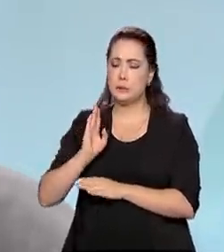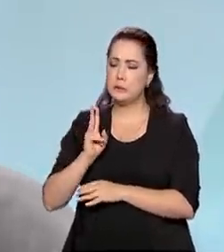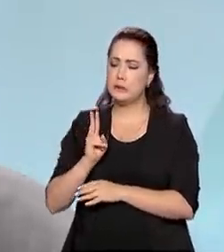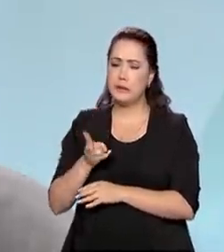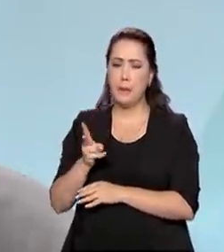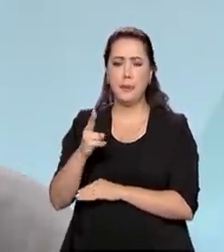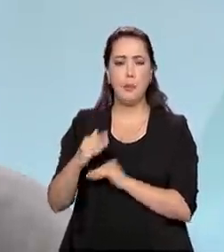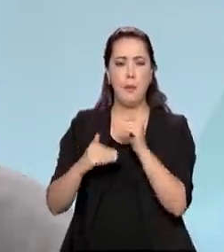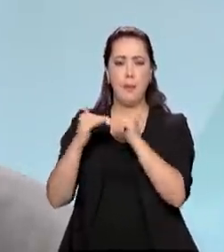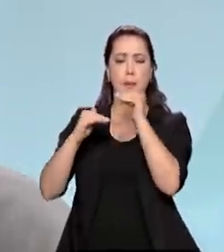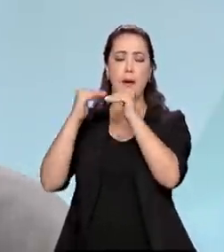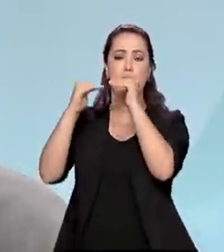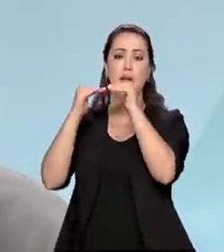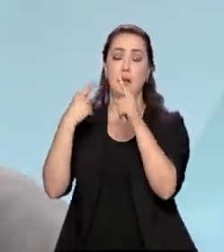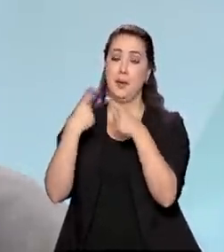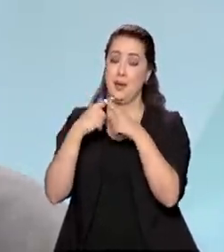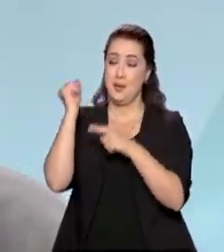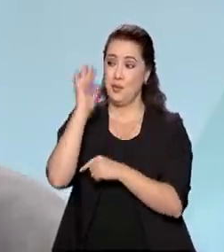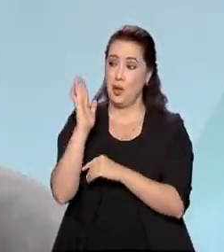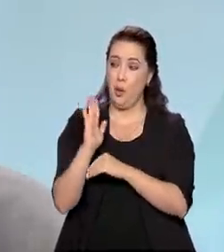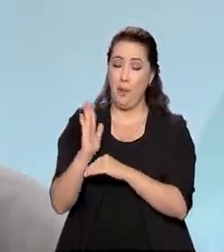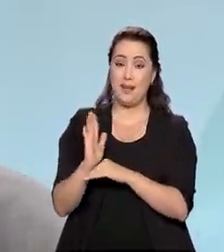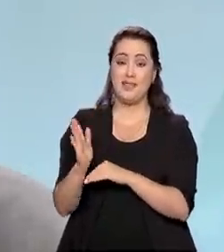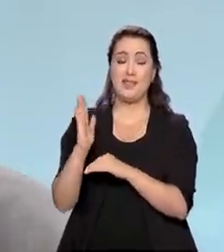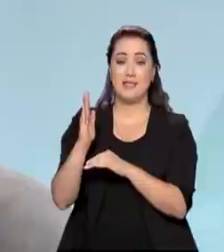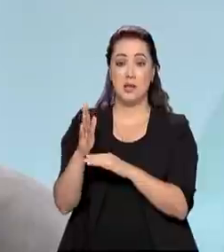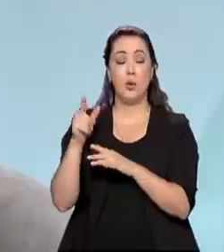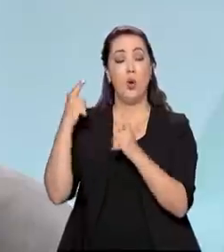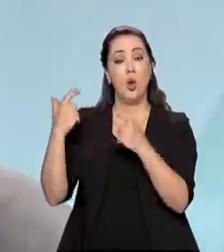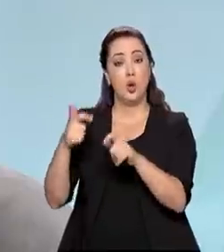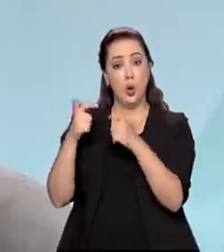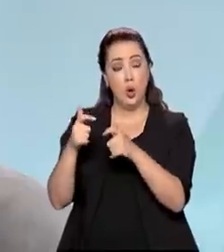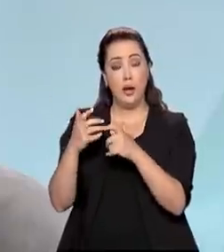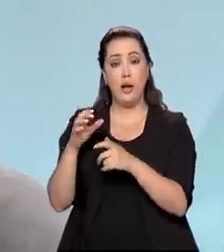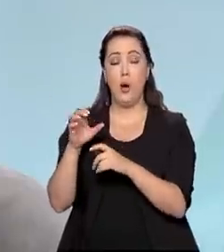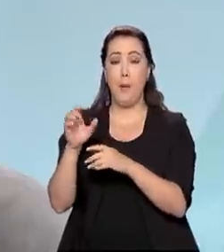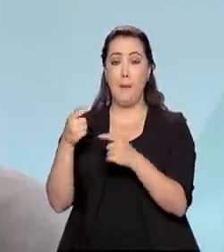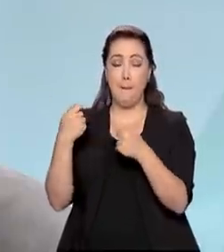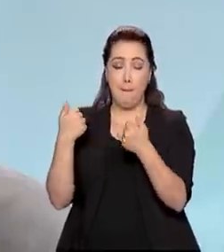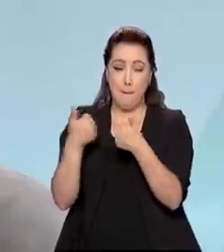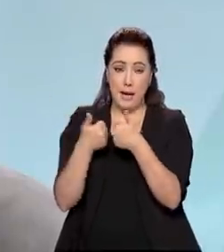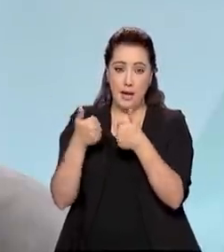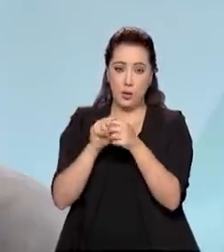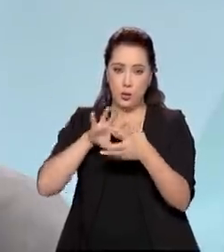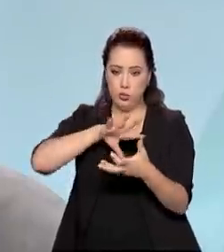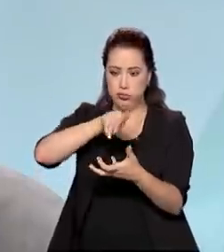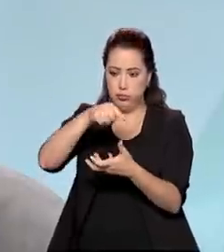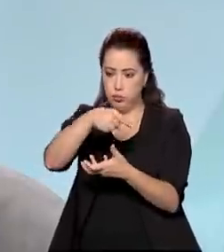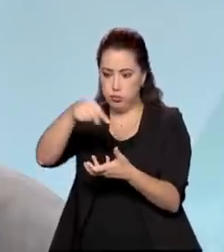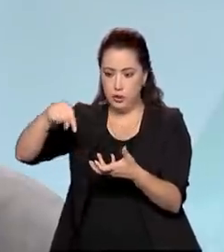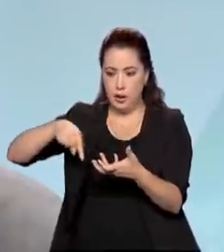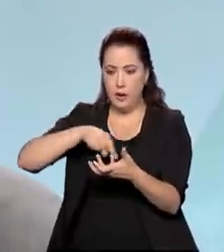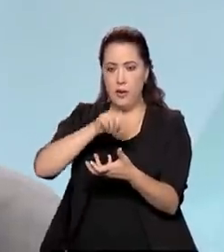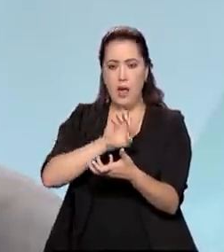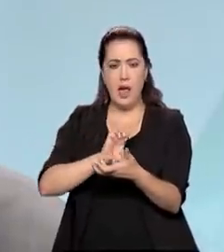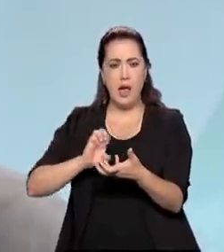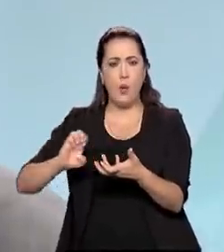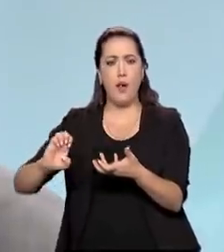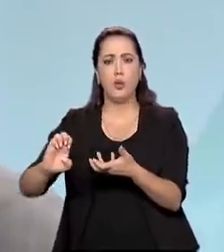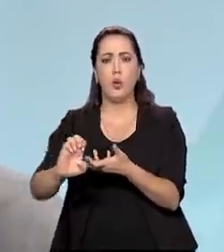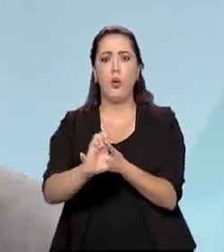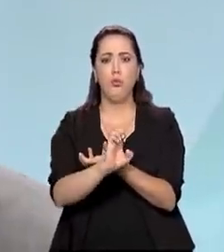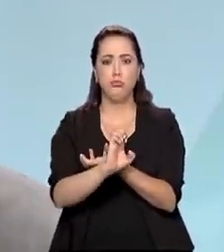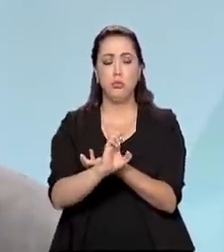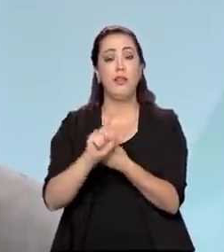por se situar perto do Equador, próximo à linha do Equador, ele tem um excelente nível de insolação e de